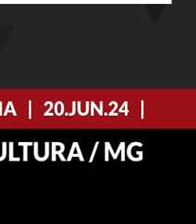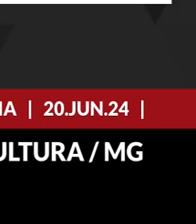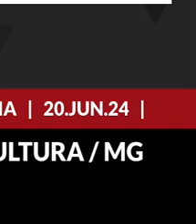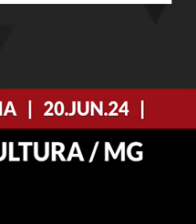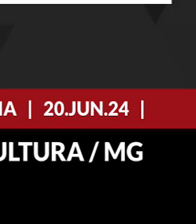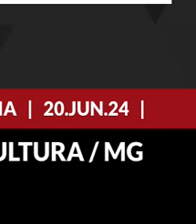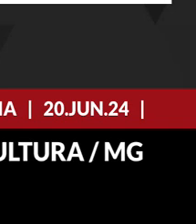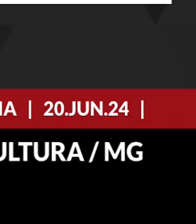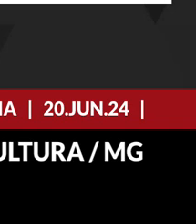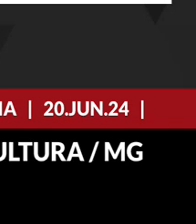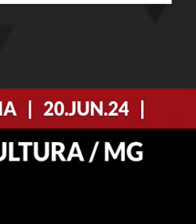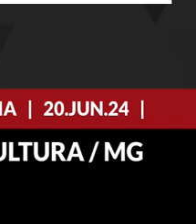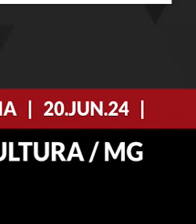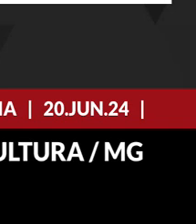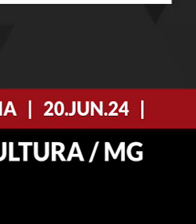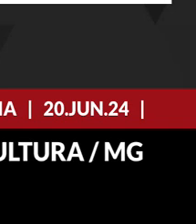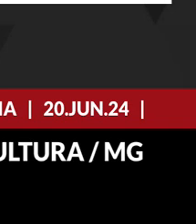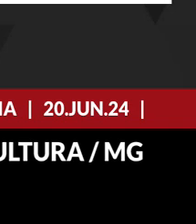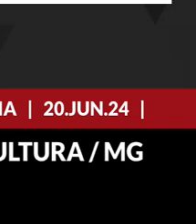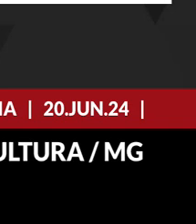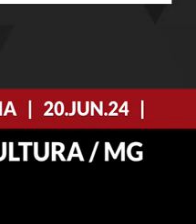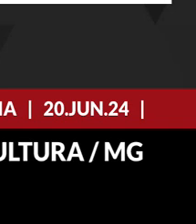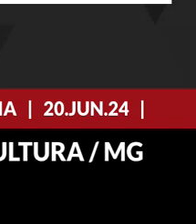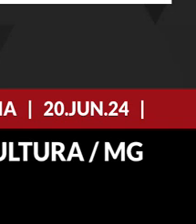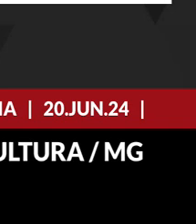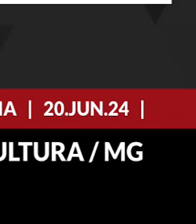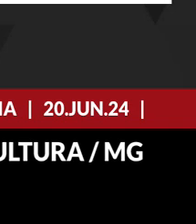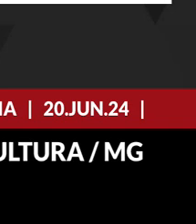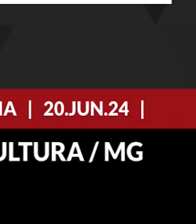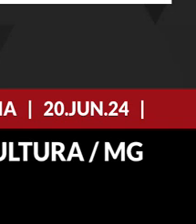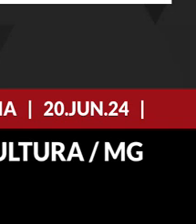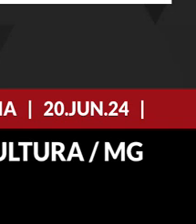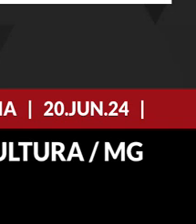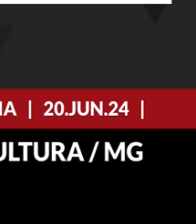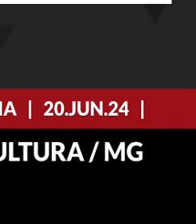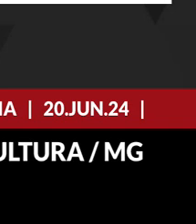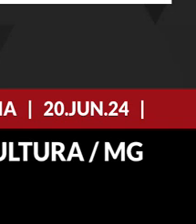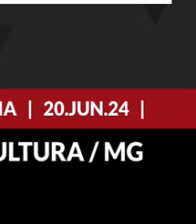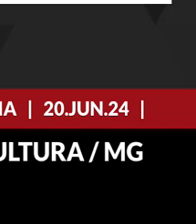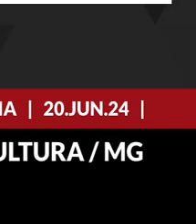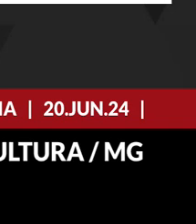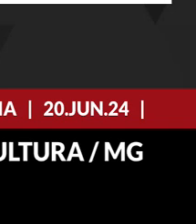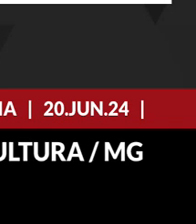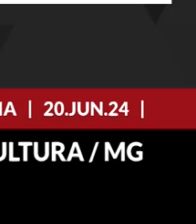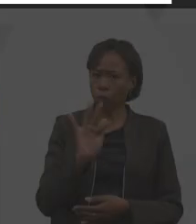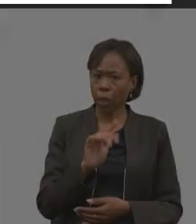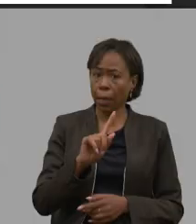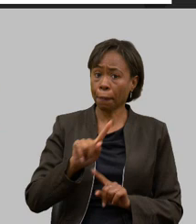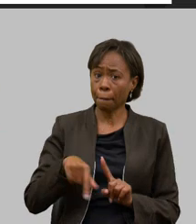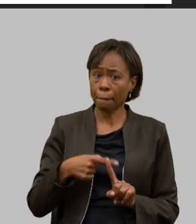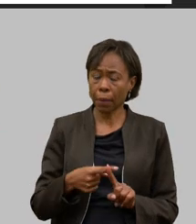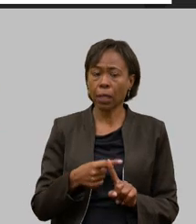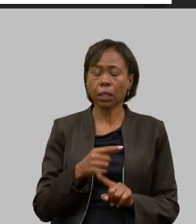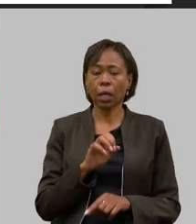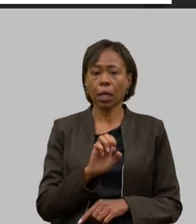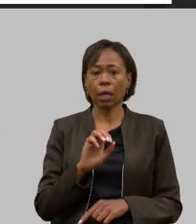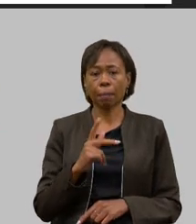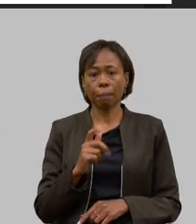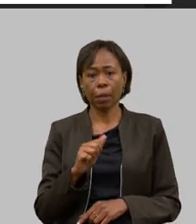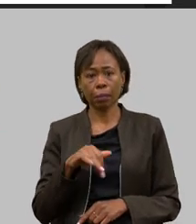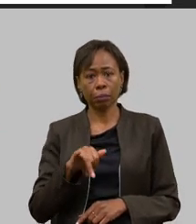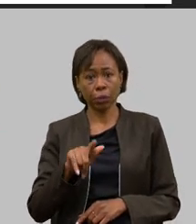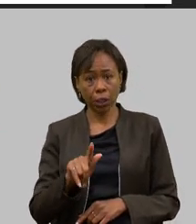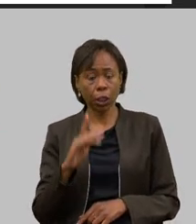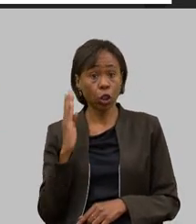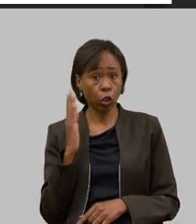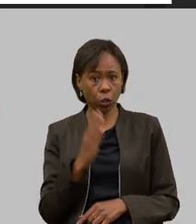40 milhões do recurso da FAPMIG não só para as universidades mas agora direto para a MIG para pesquisa aplicada e o resultado